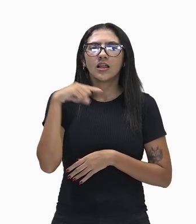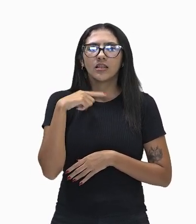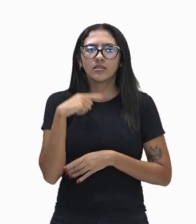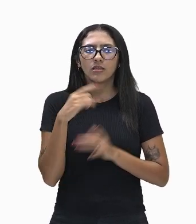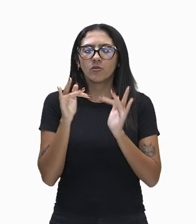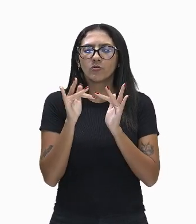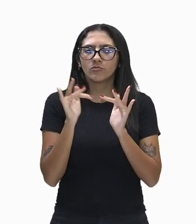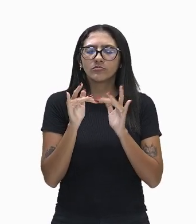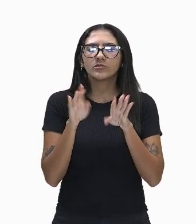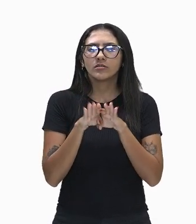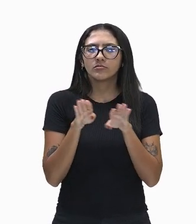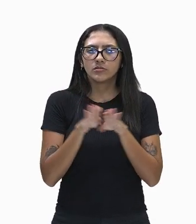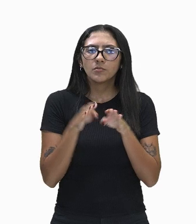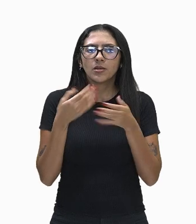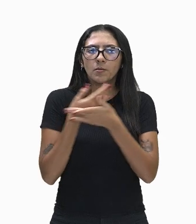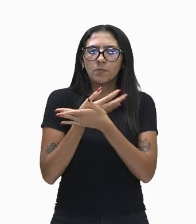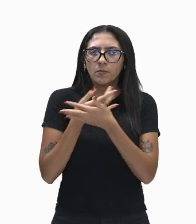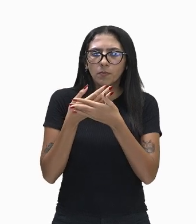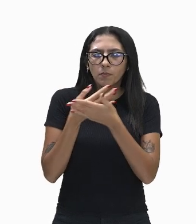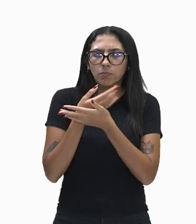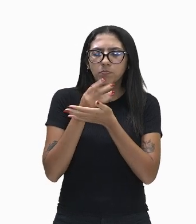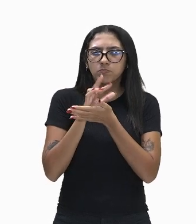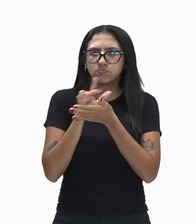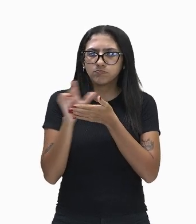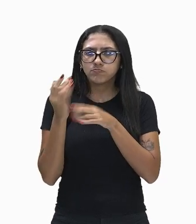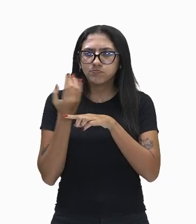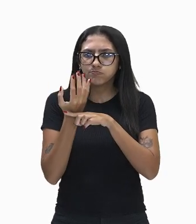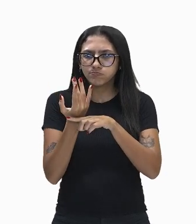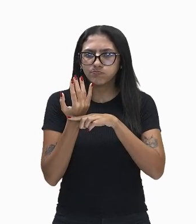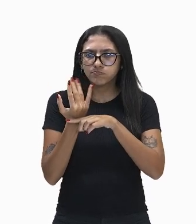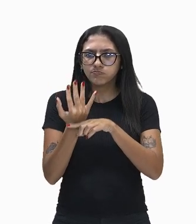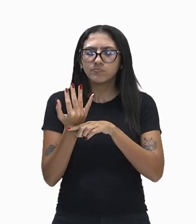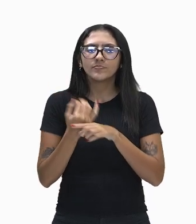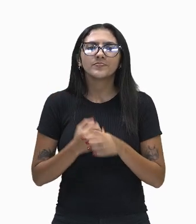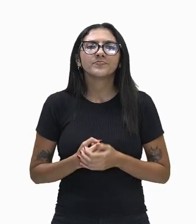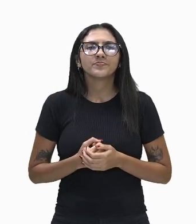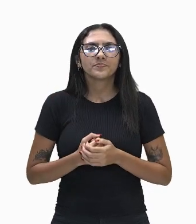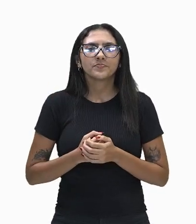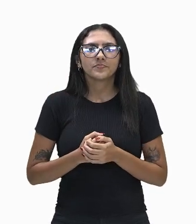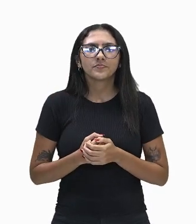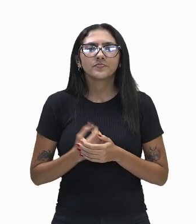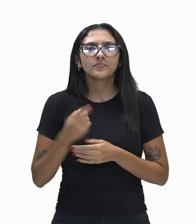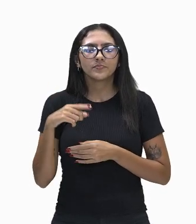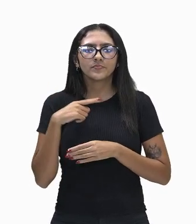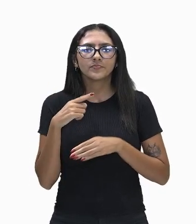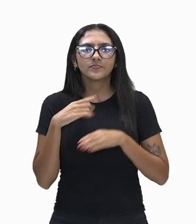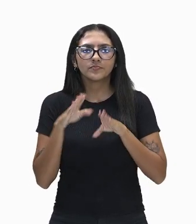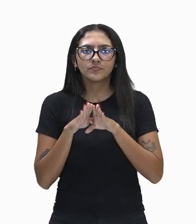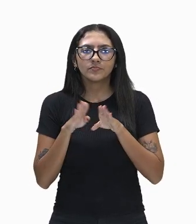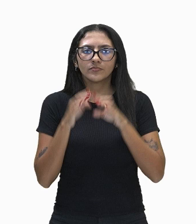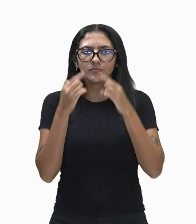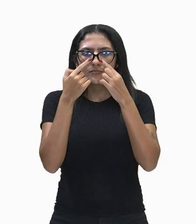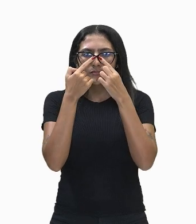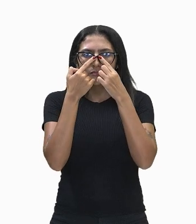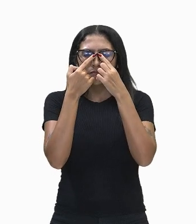contato com o epitélio olfativo. O epitélio olfativo, ele está localizado na parte superior das cavidades nasais. O